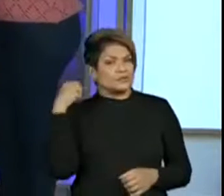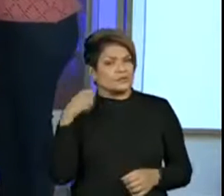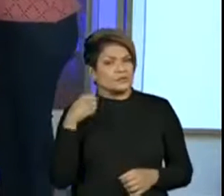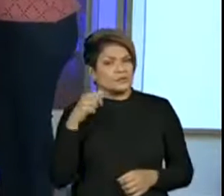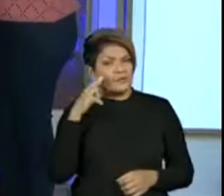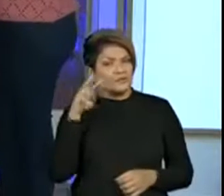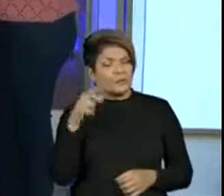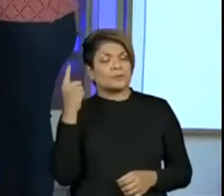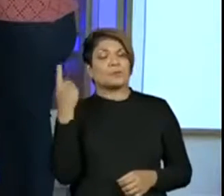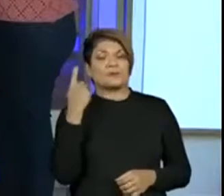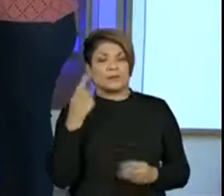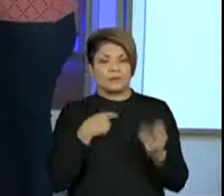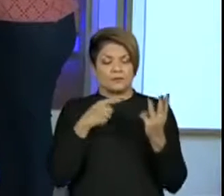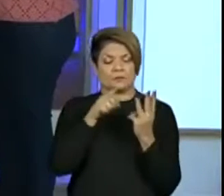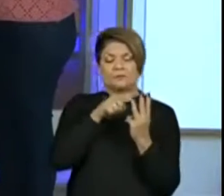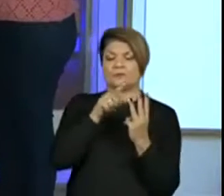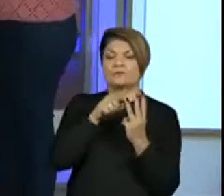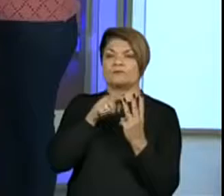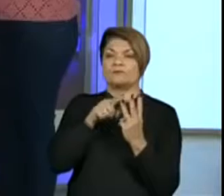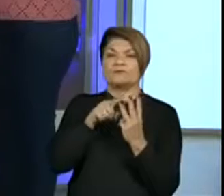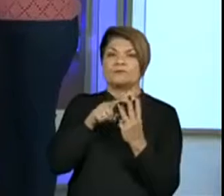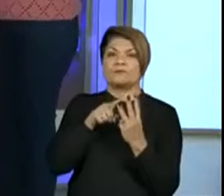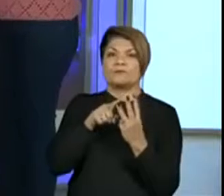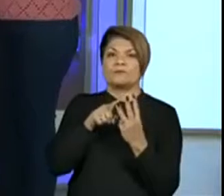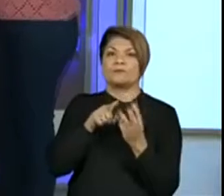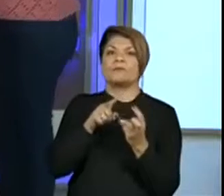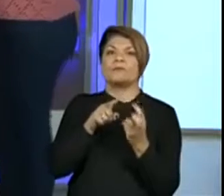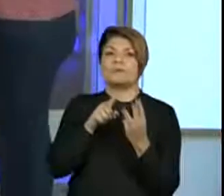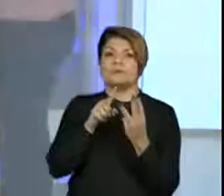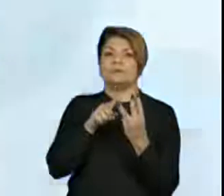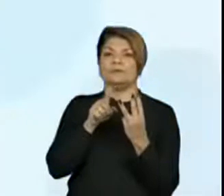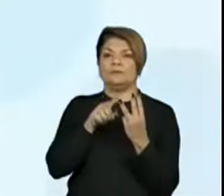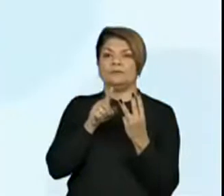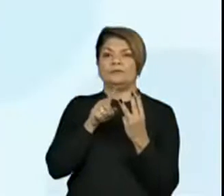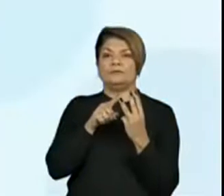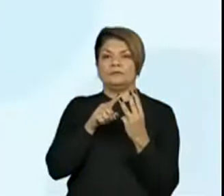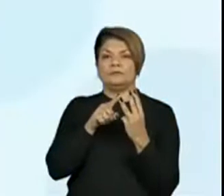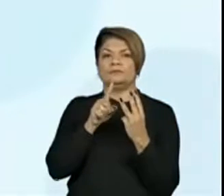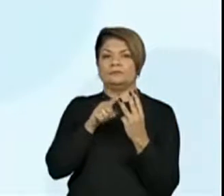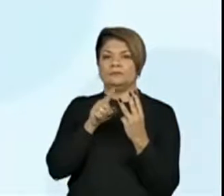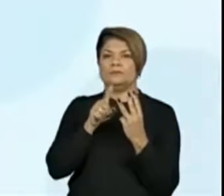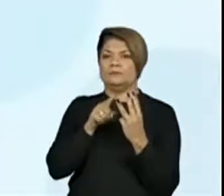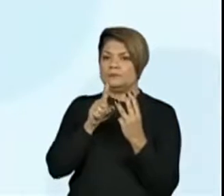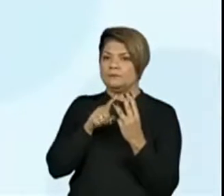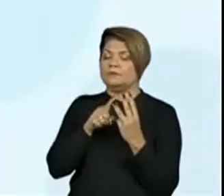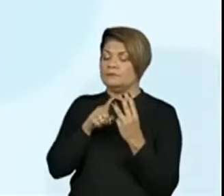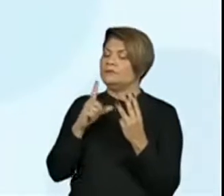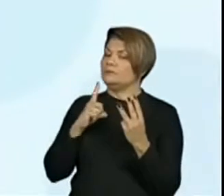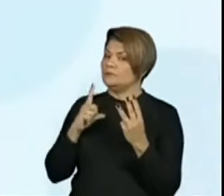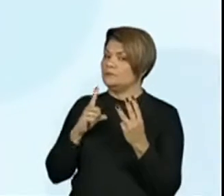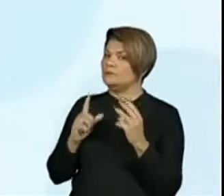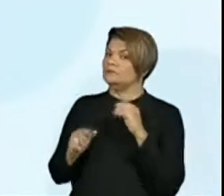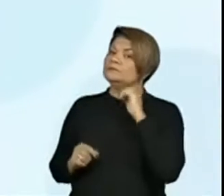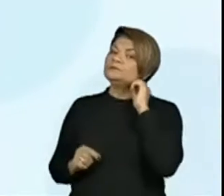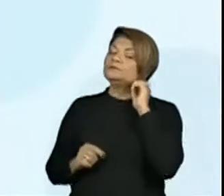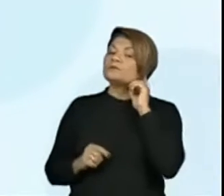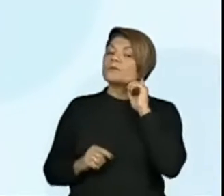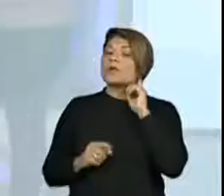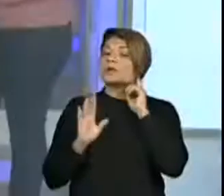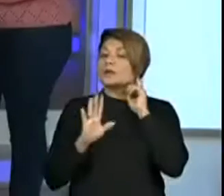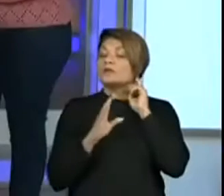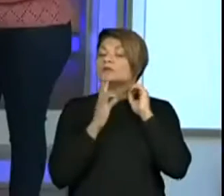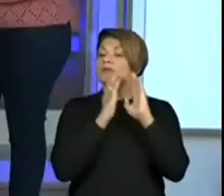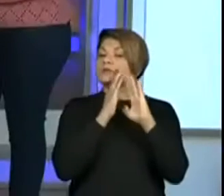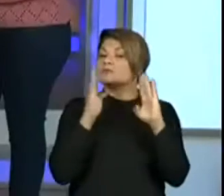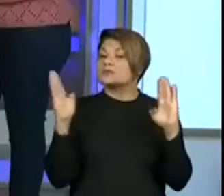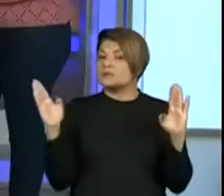posição da centena, né, professor? Exatamente. Acho que ficou fácil Um é menor do que nove. Isso mesmo. Então, vamos dar sequência aí